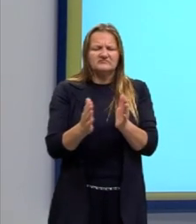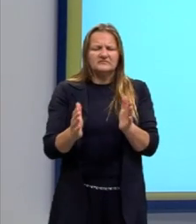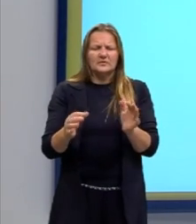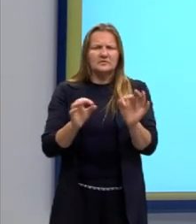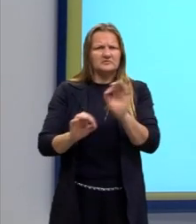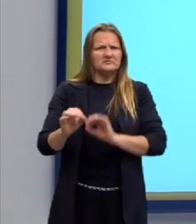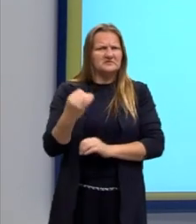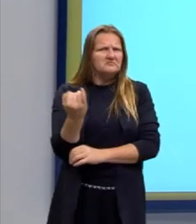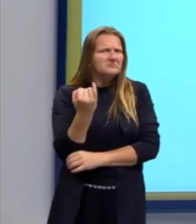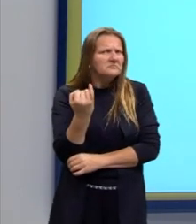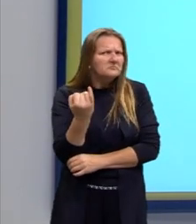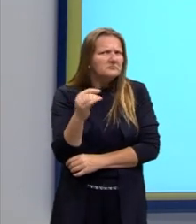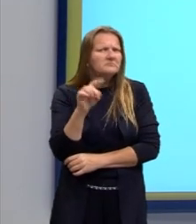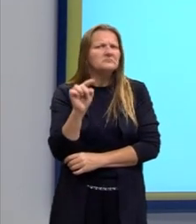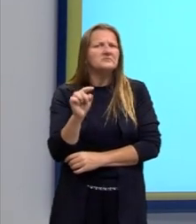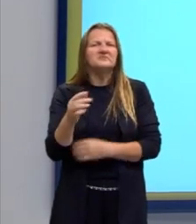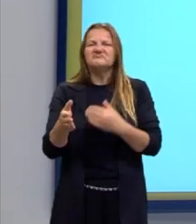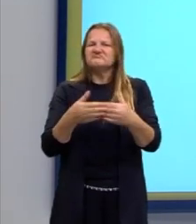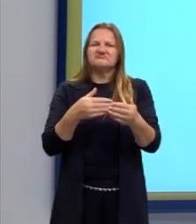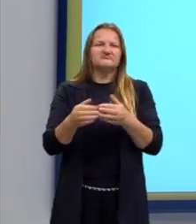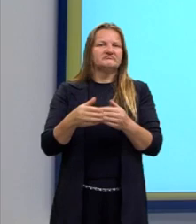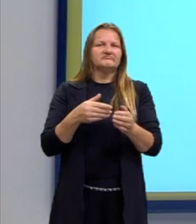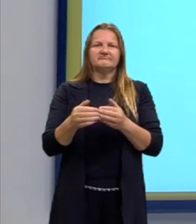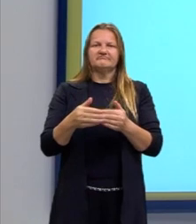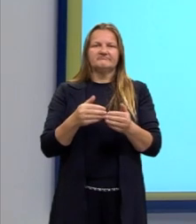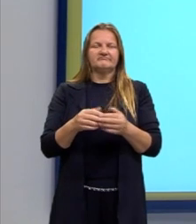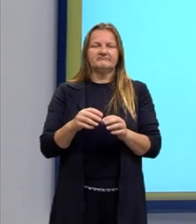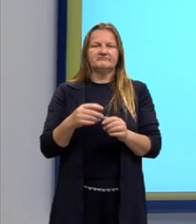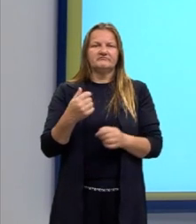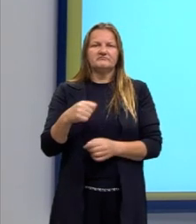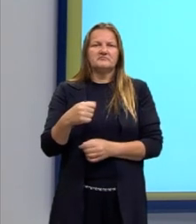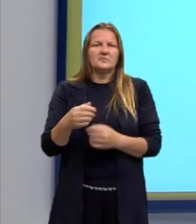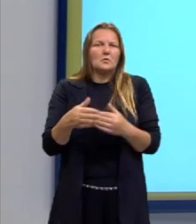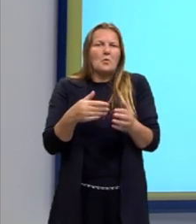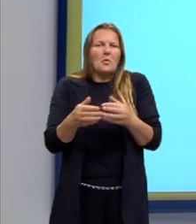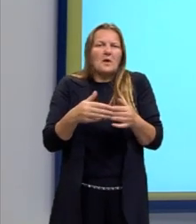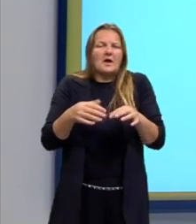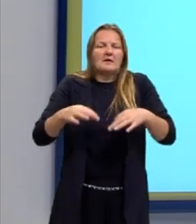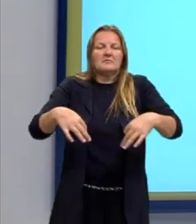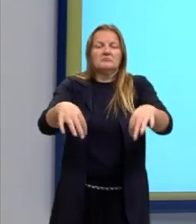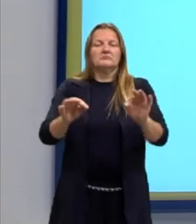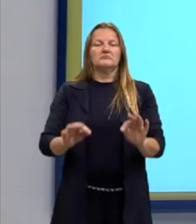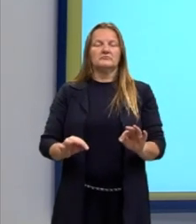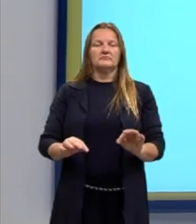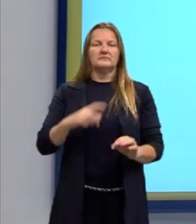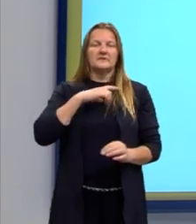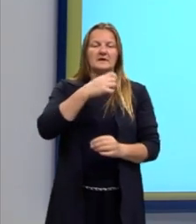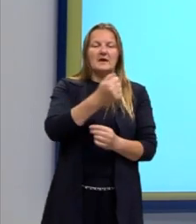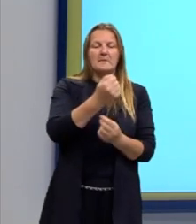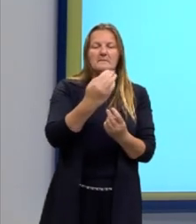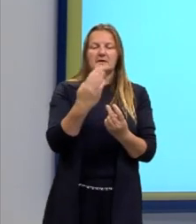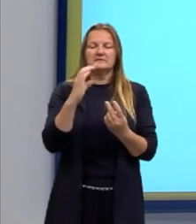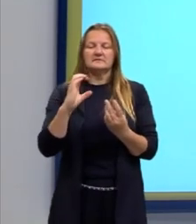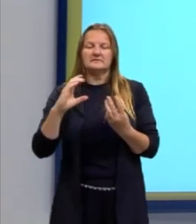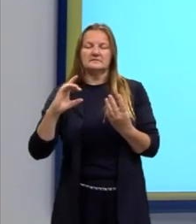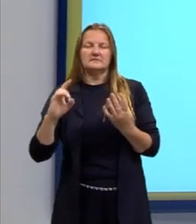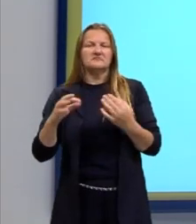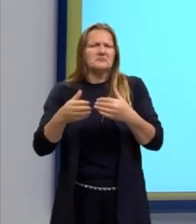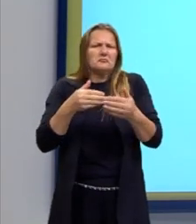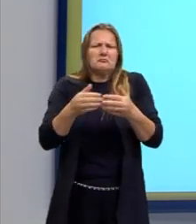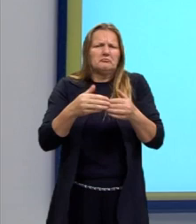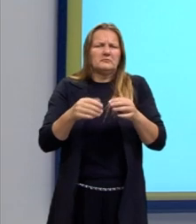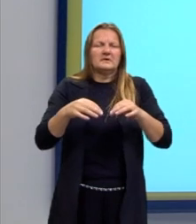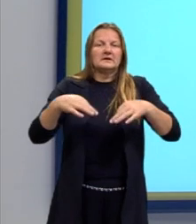vou utilizar esses tecidos não vai fazer diferença. A gente pode até pensar, eu tenho os tecidos A, B, C, D, E